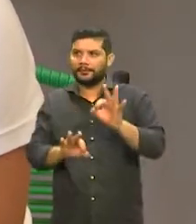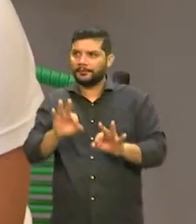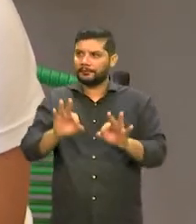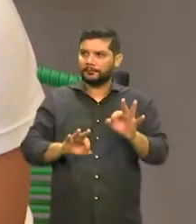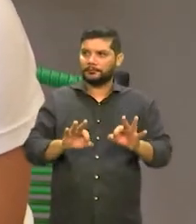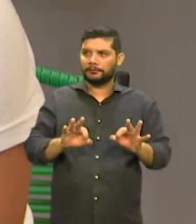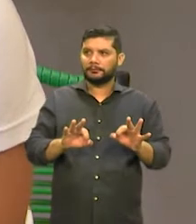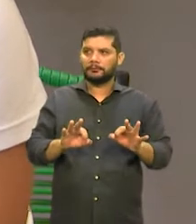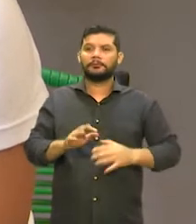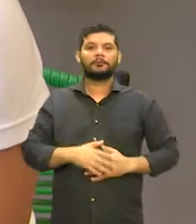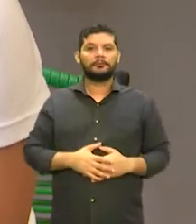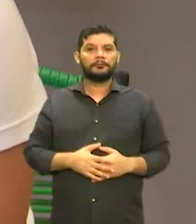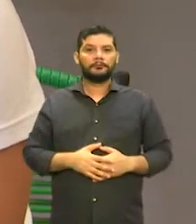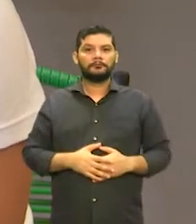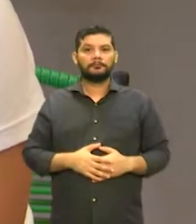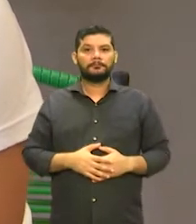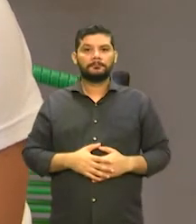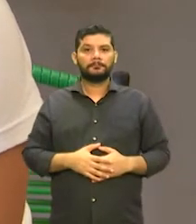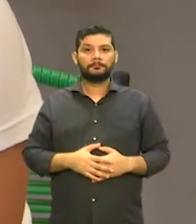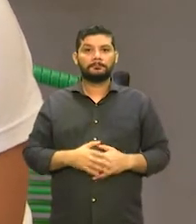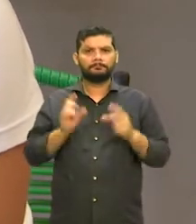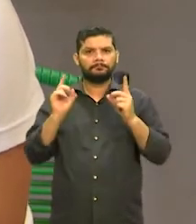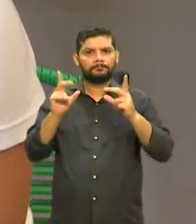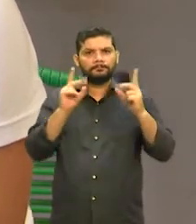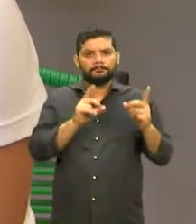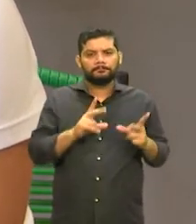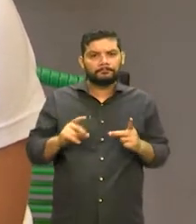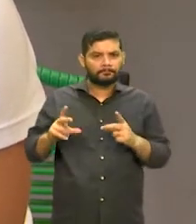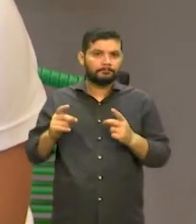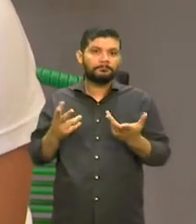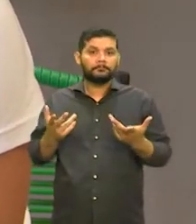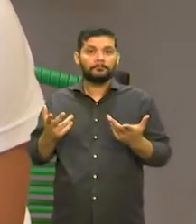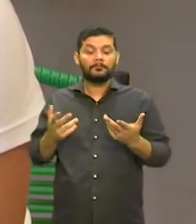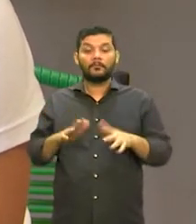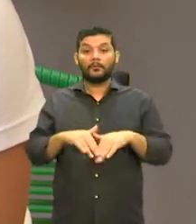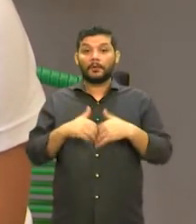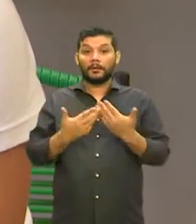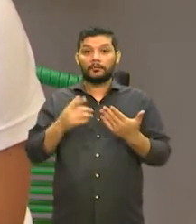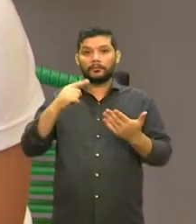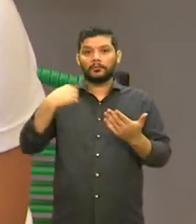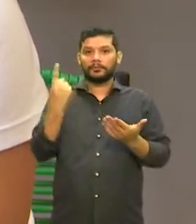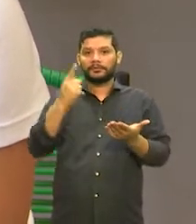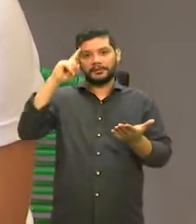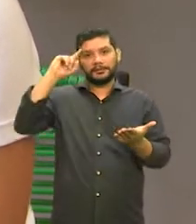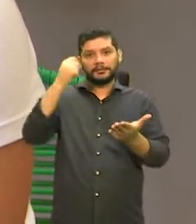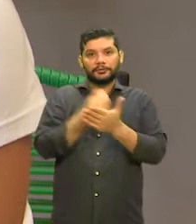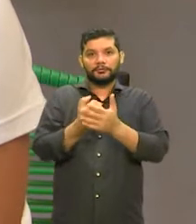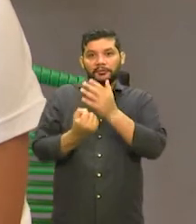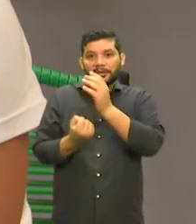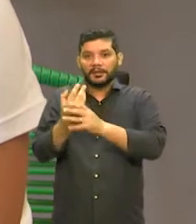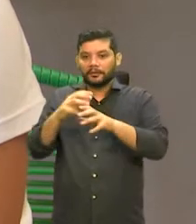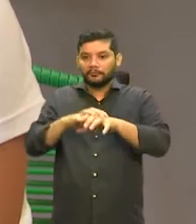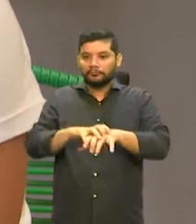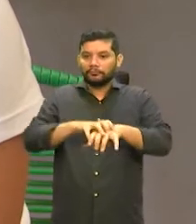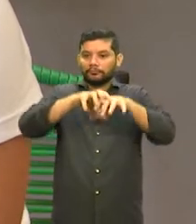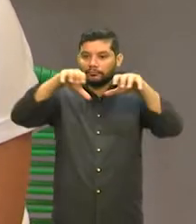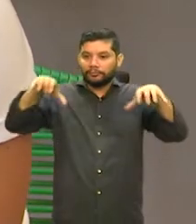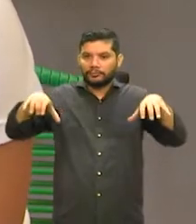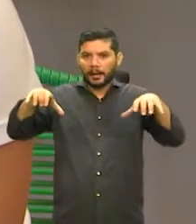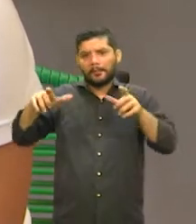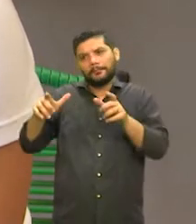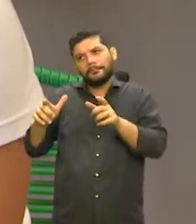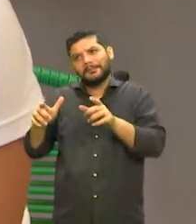significativo para Nupê, vendo isso em números, né? E foi quando a gente decidiu que a gente abriu uma nova unidade. É menor um pouco que essa,